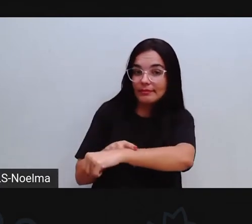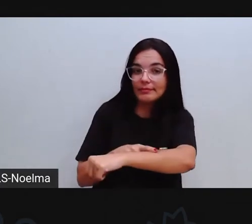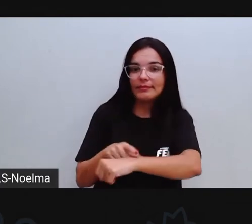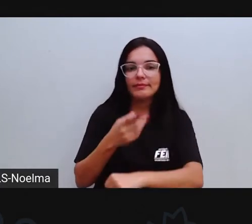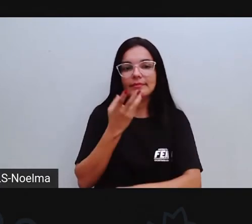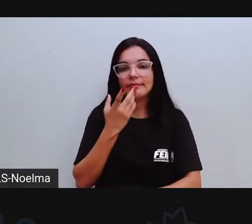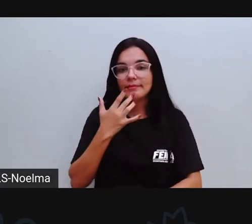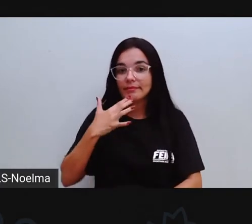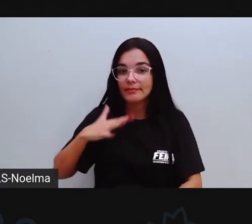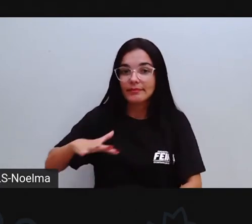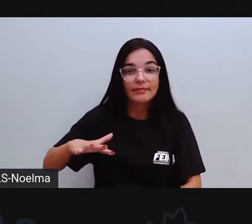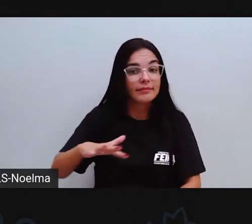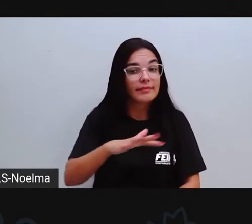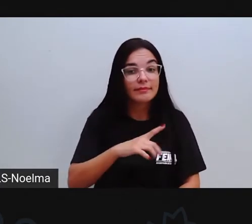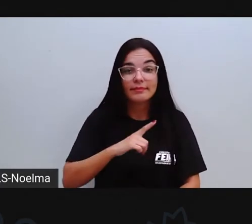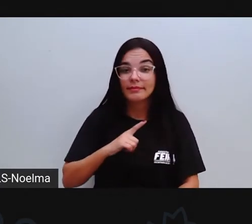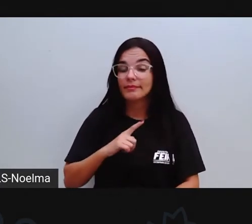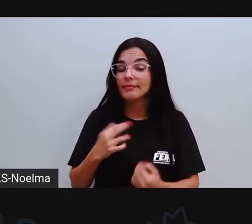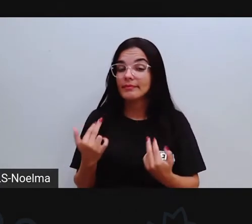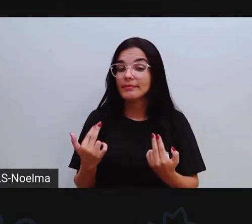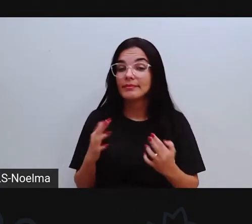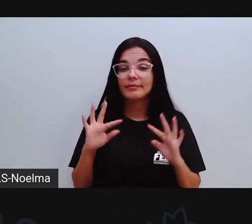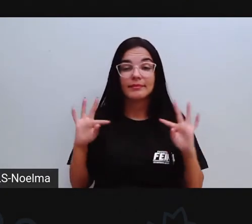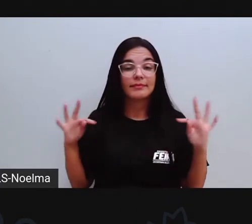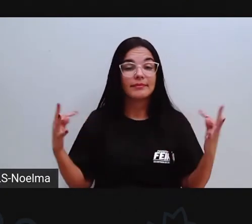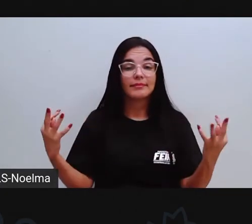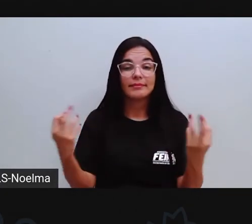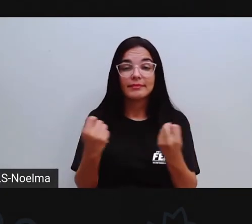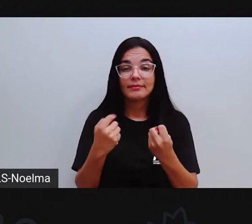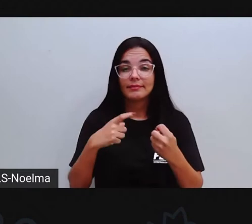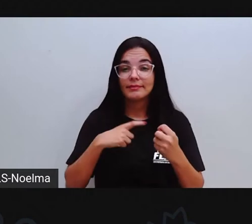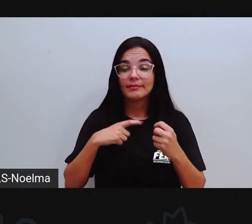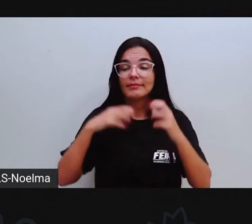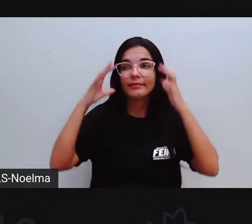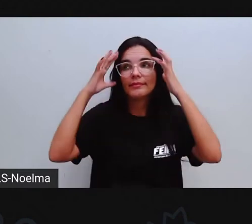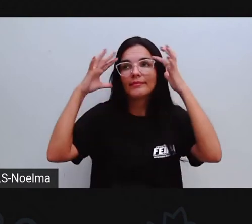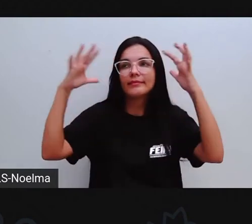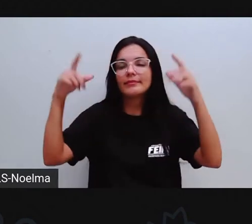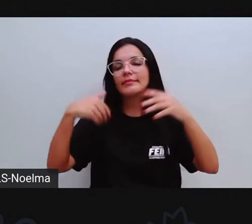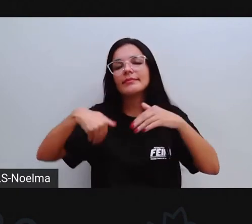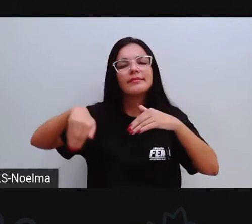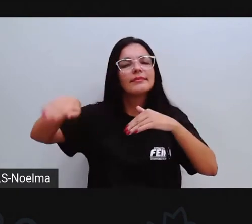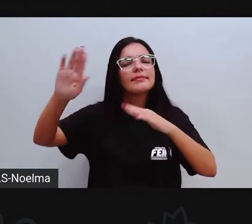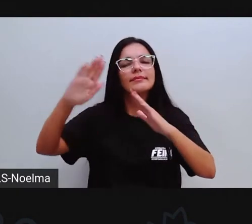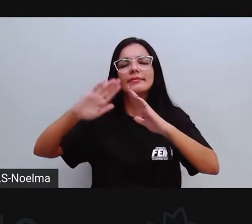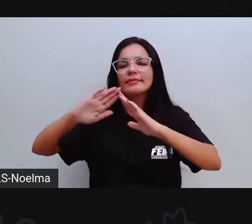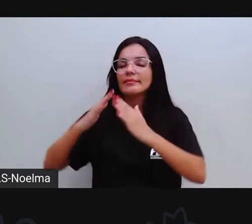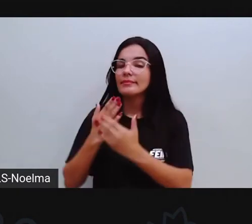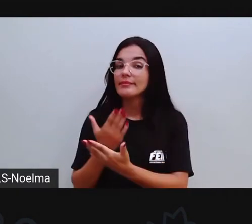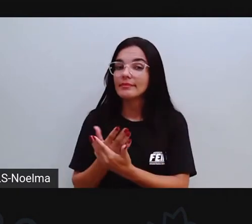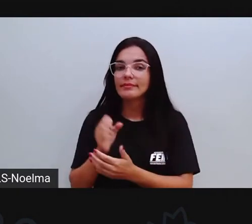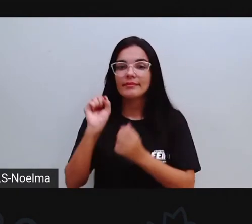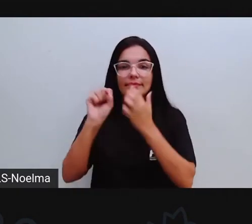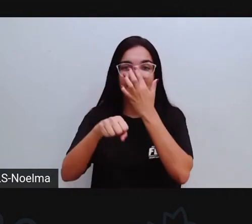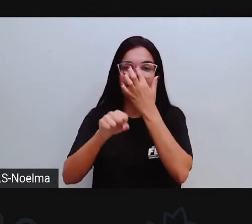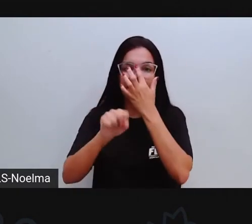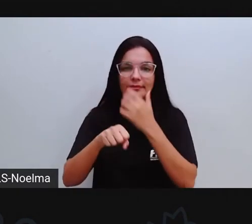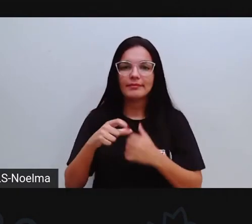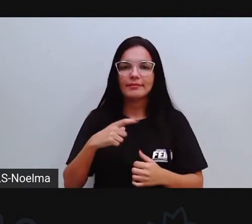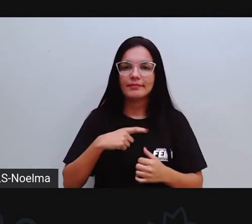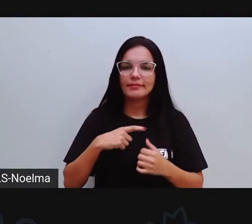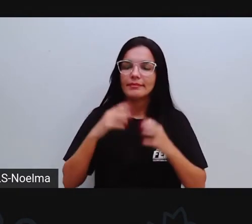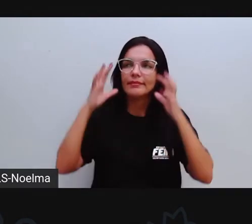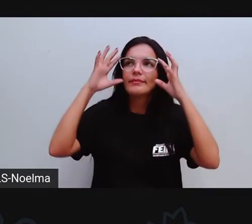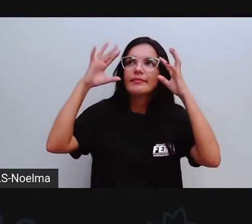crianças, elas têm sonho, elas vão para a escola, elas vão, elas sonham em ter um